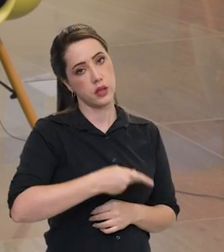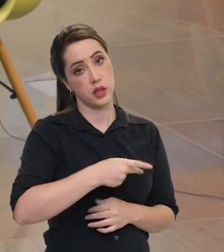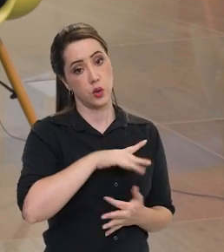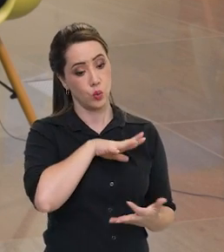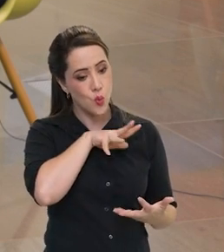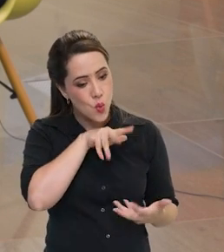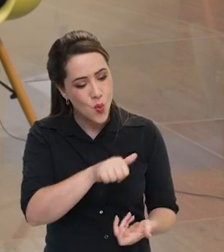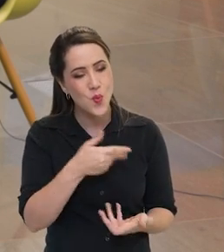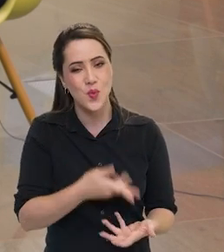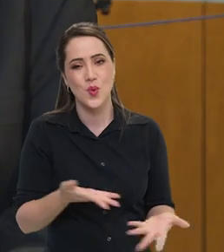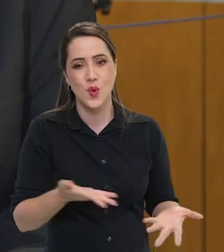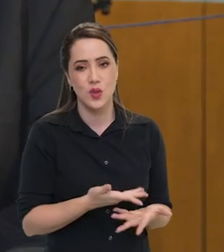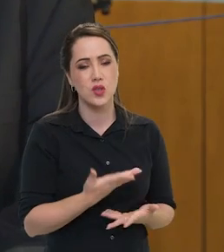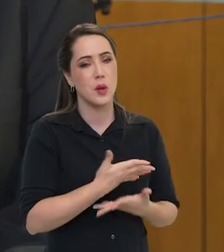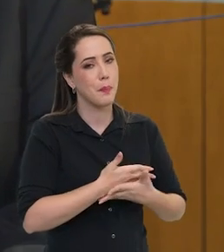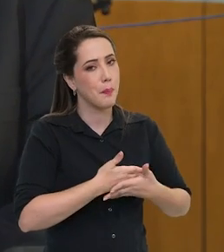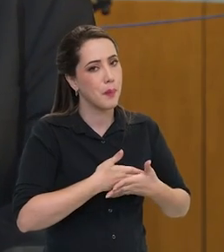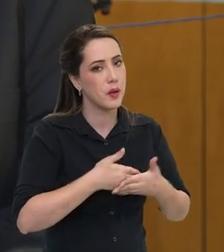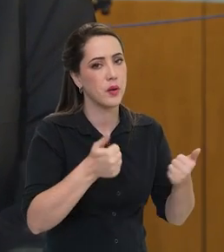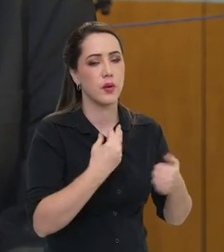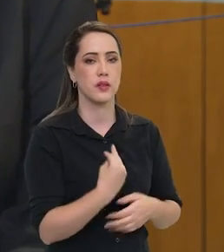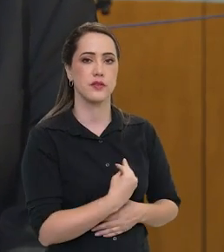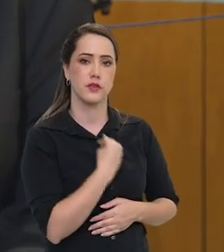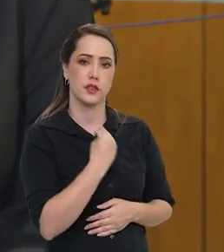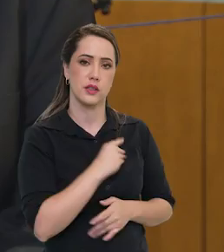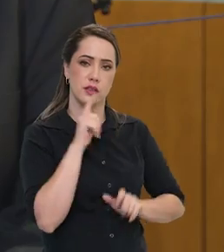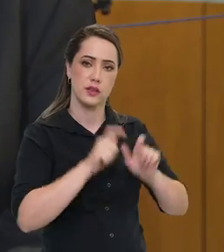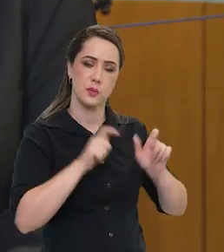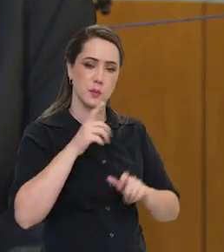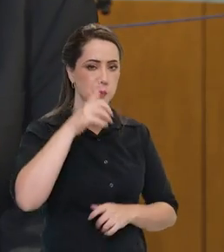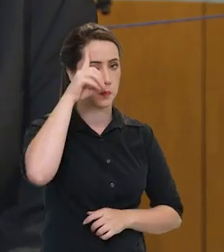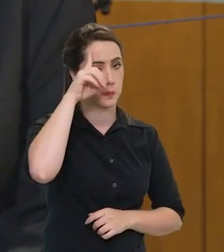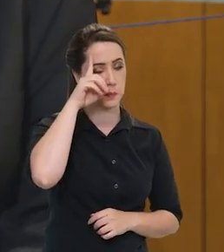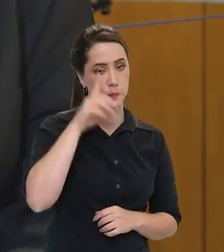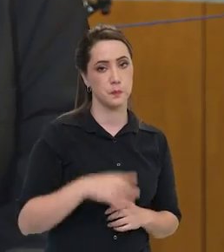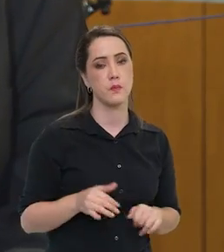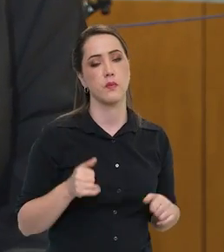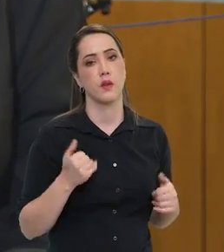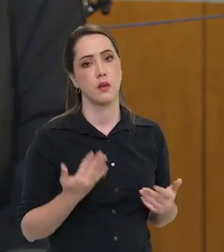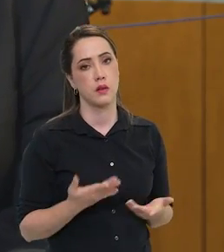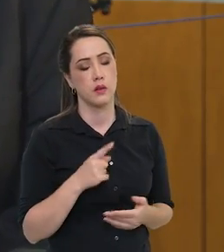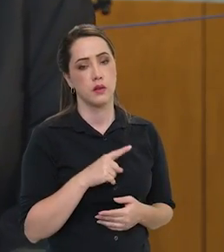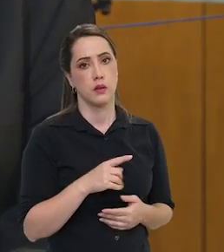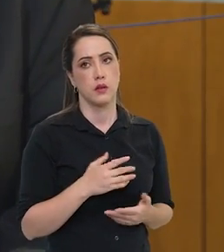imediato aqui na Terra. Coisas que melhoram a vida das pessoas no dia a dia.